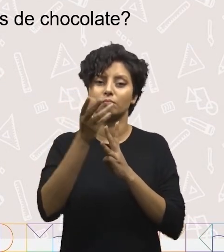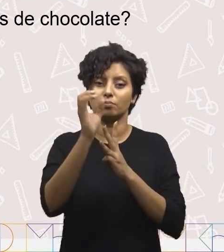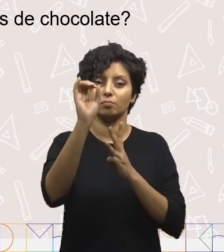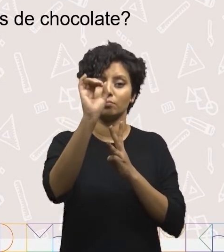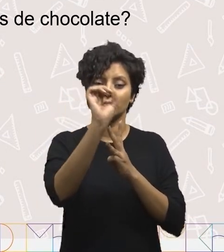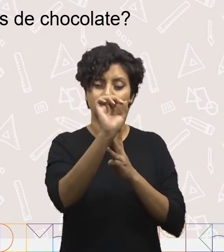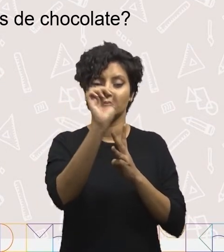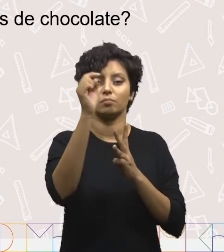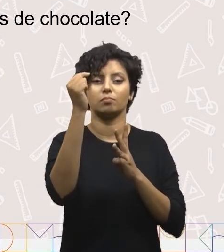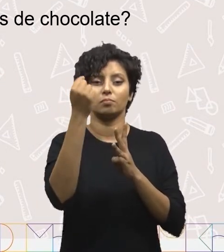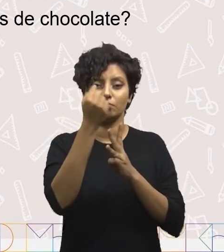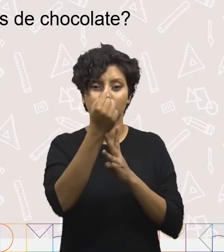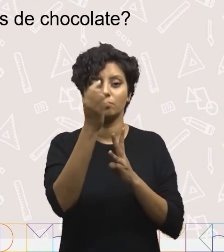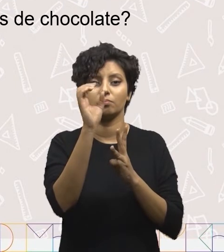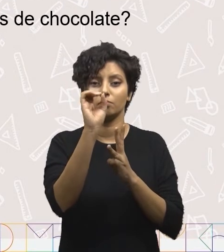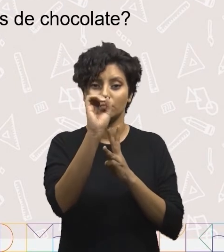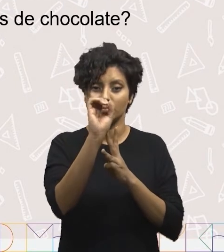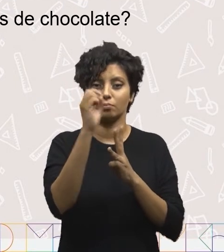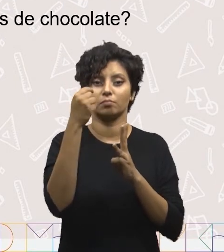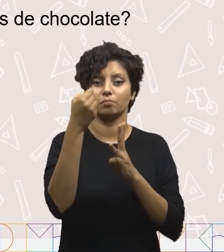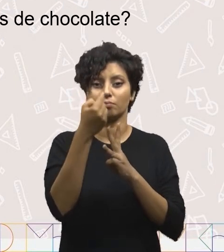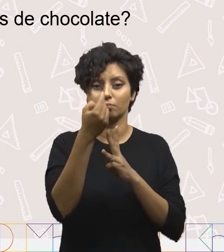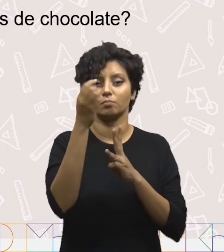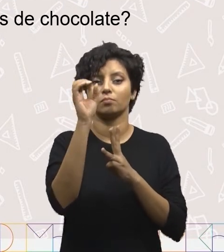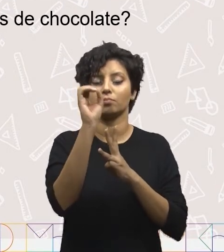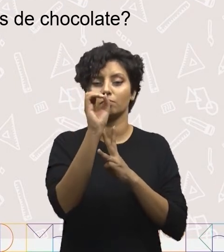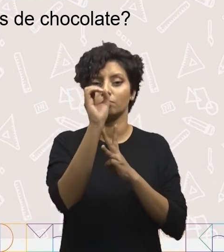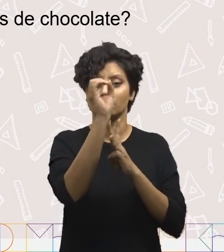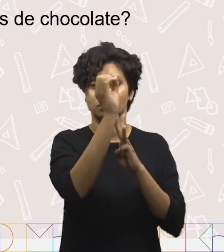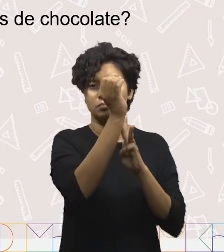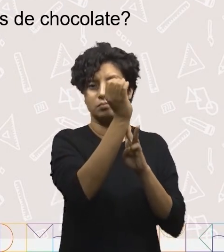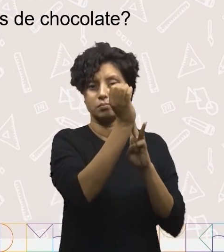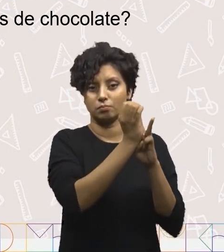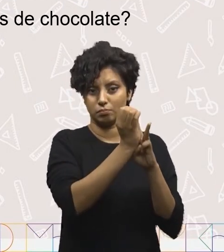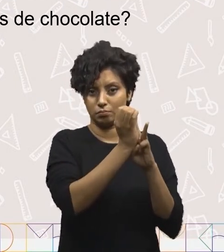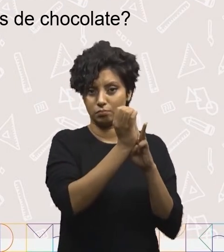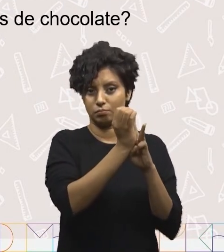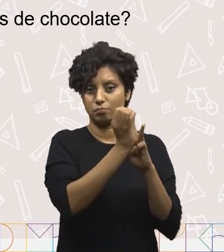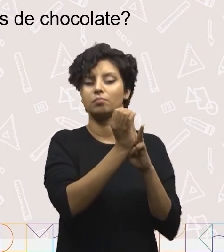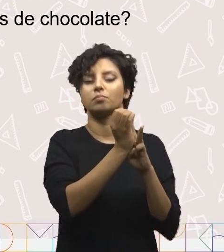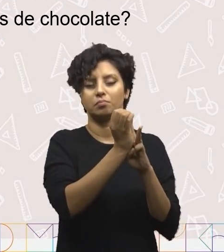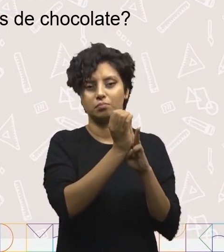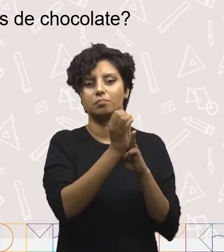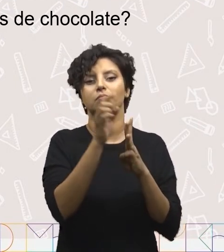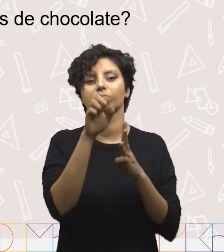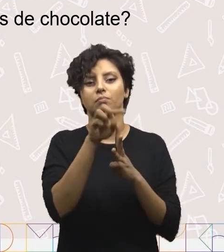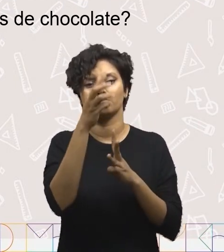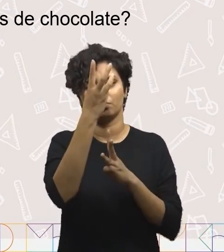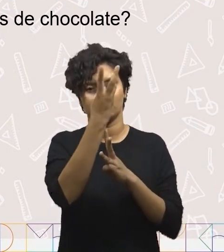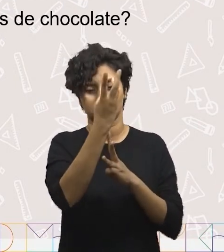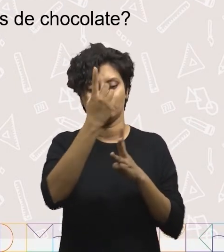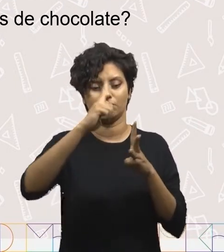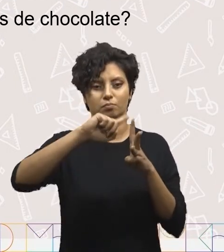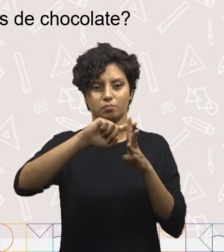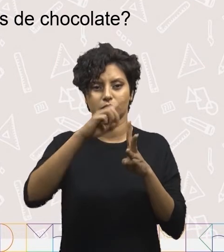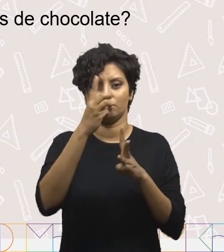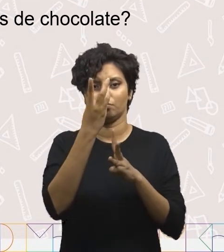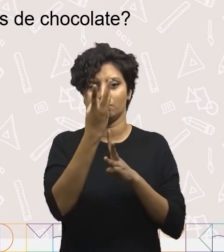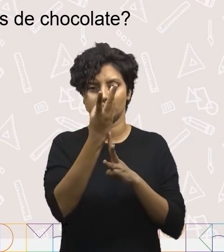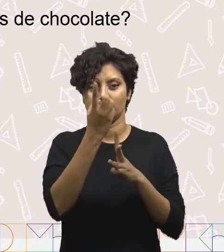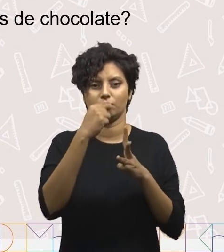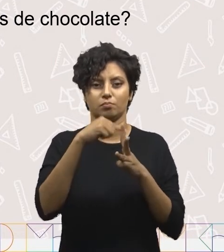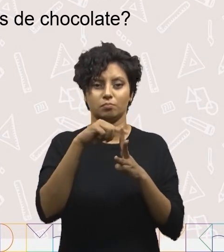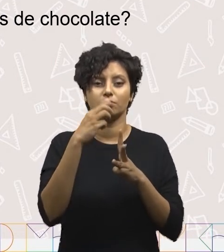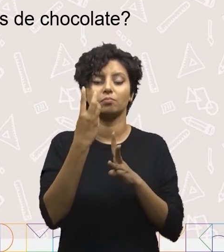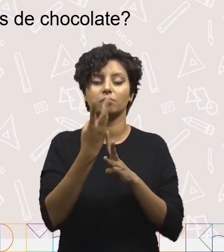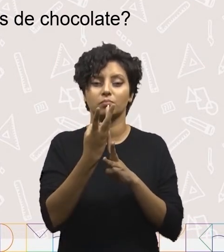para a dezena. Quanto que é zero mais zero mais zero? Vai dar zero. E agora, vamos